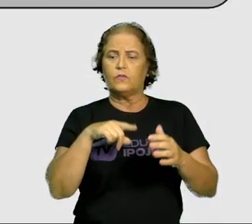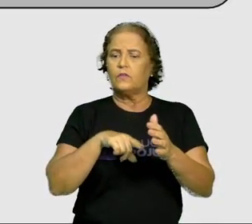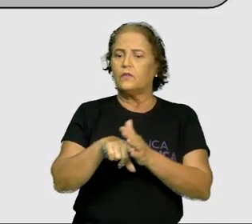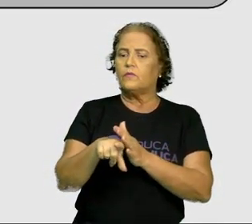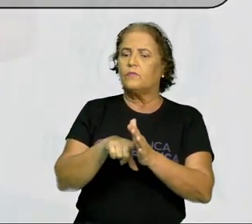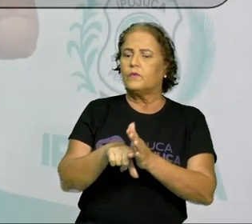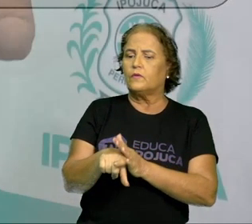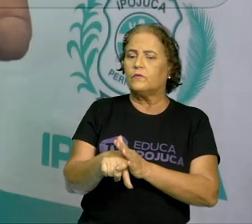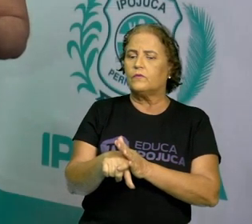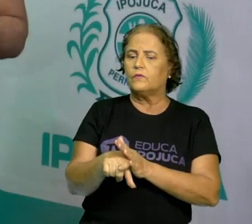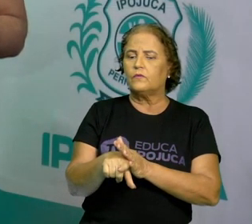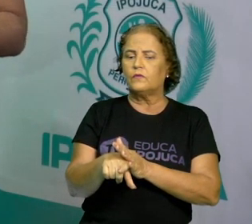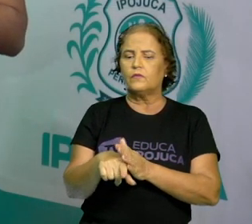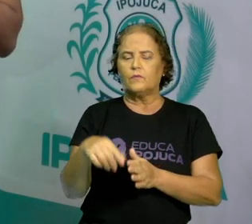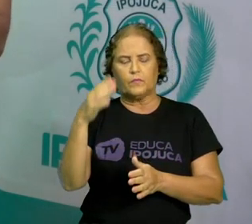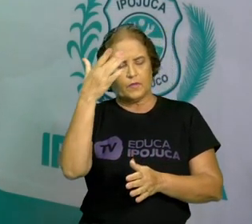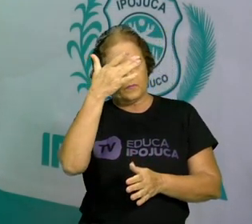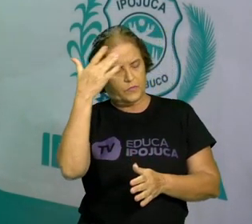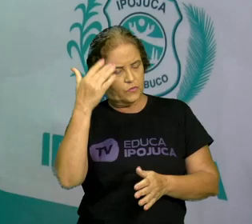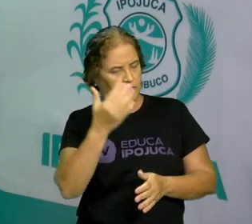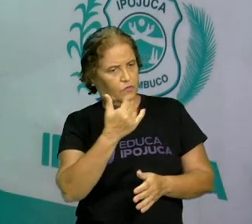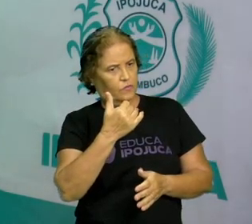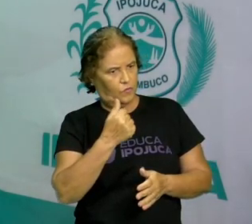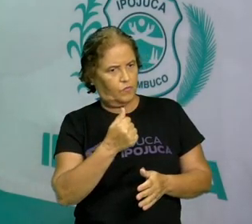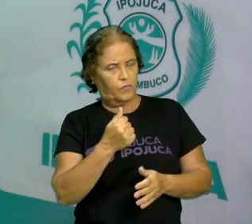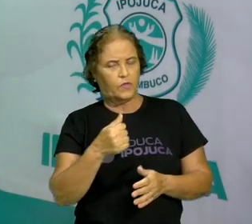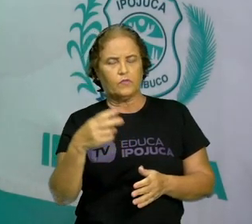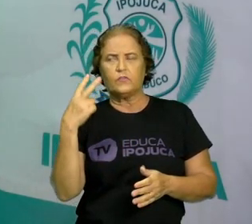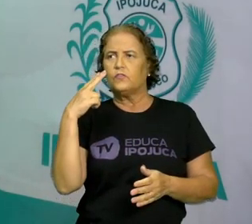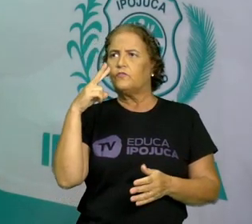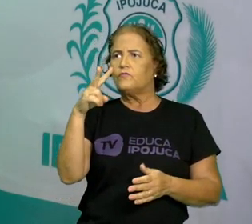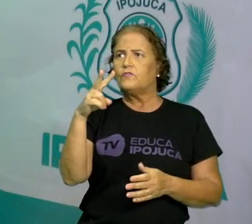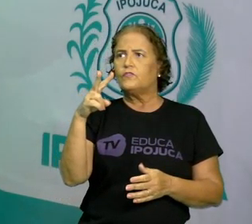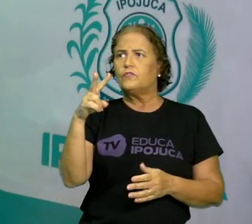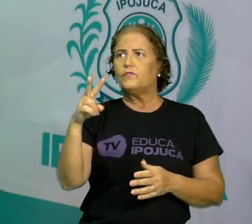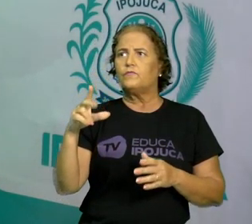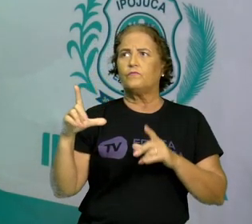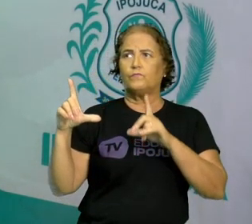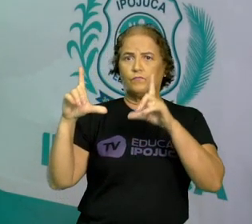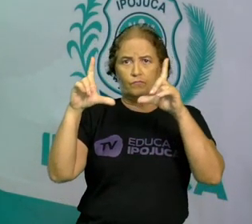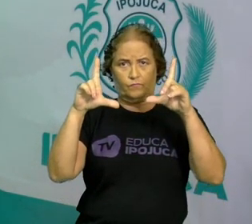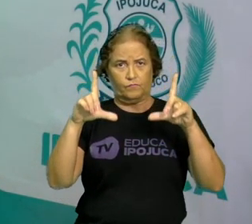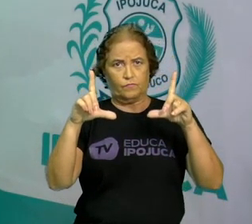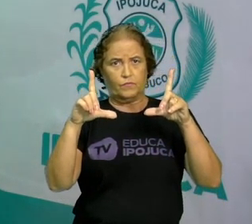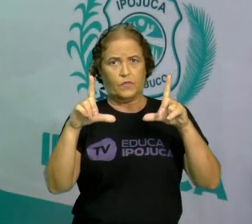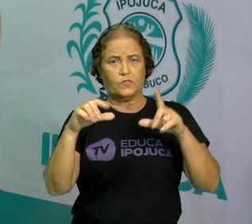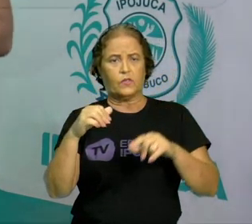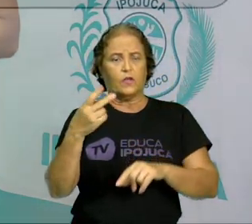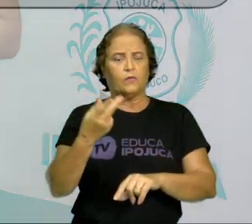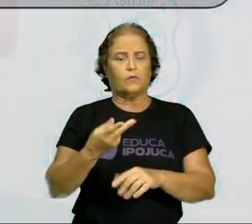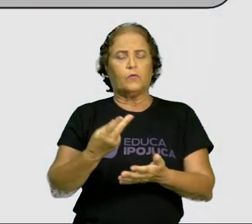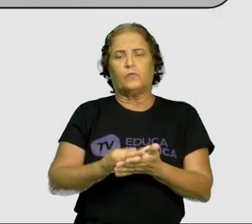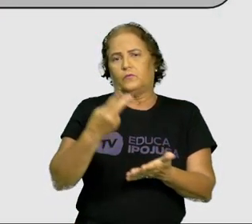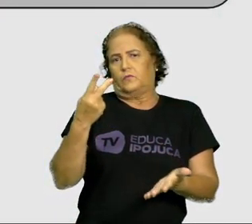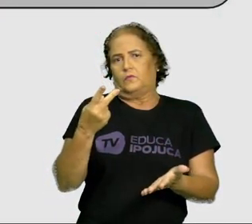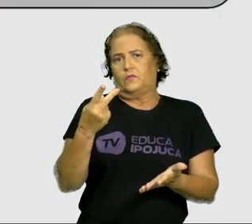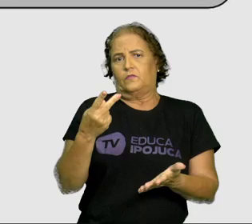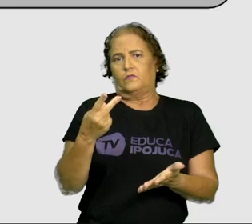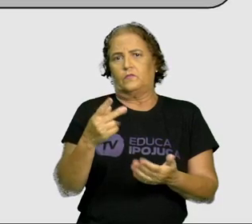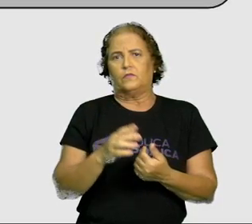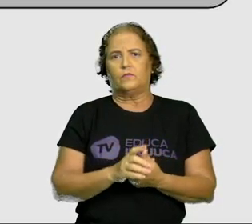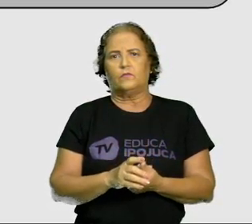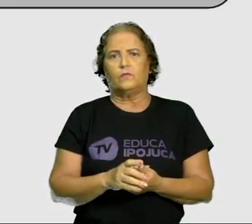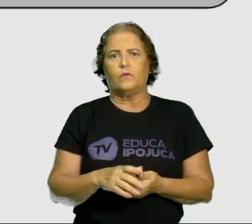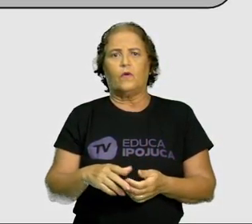para a pessoa que está comendo, a gente percebe na imagem que algo aconteceu, algo